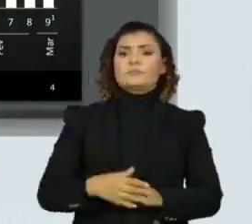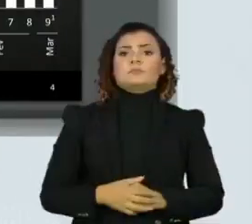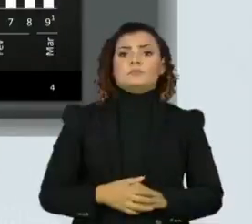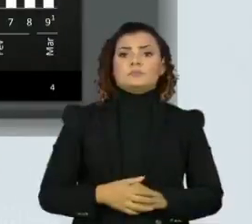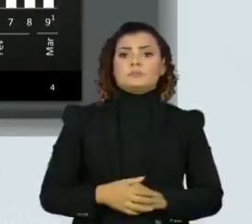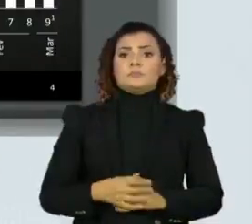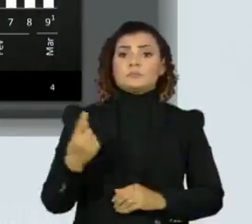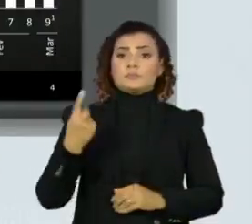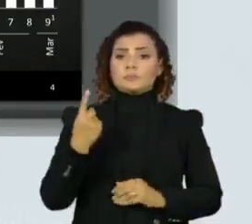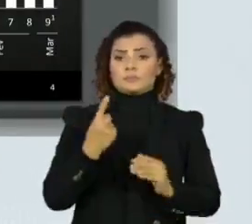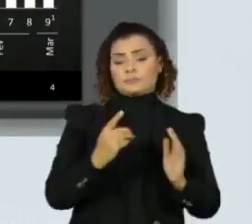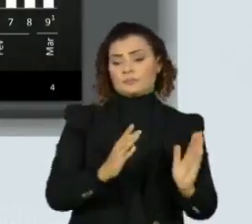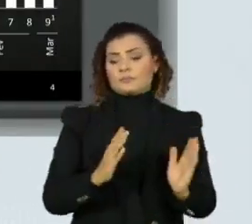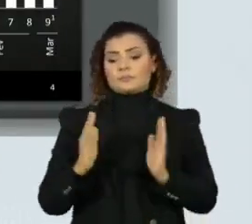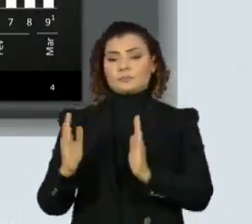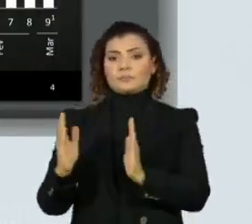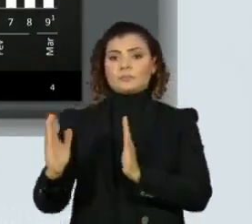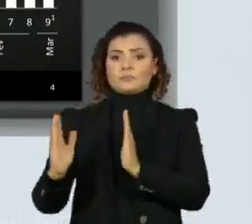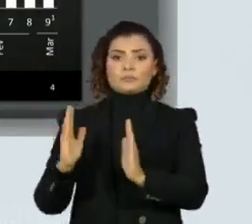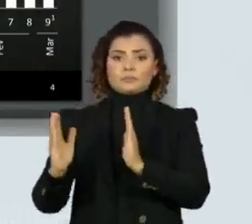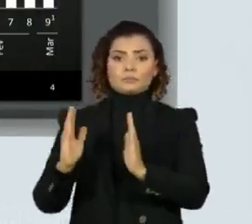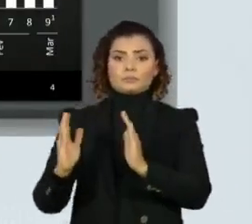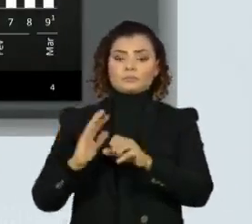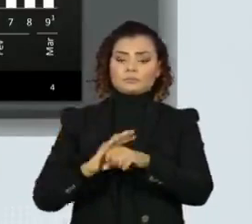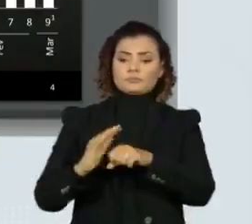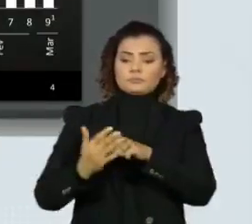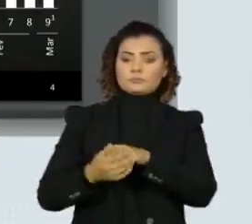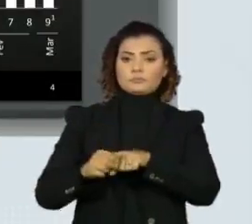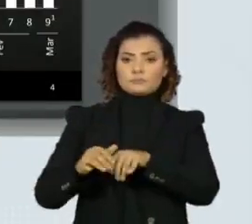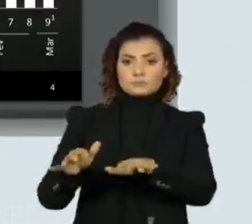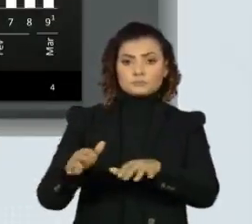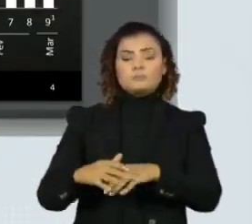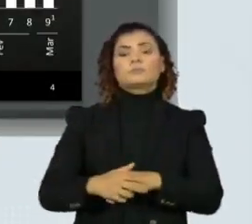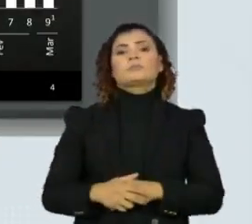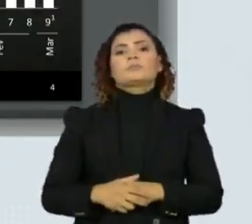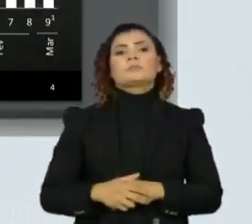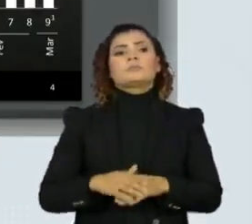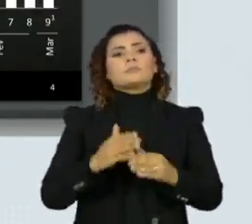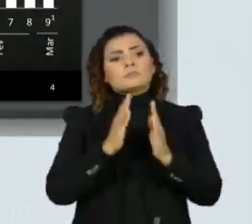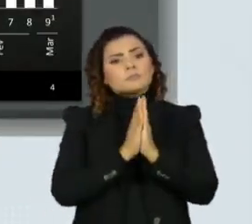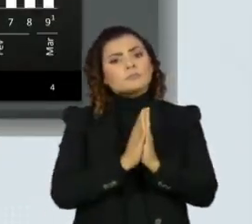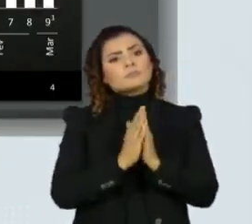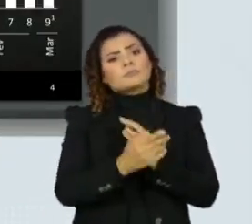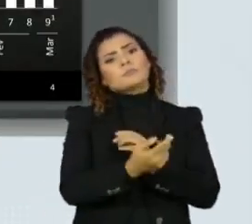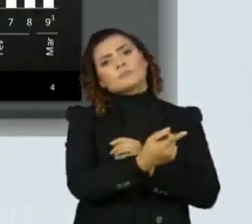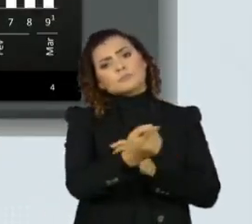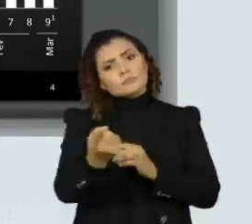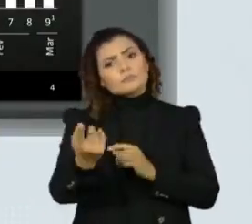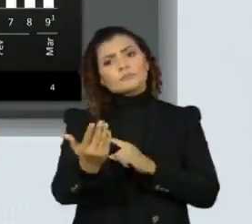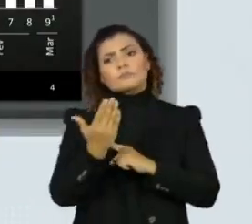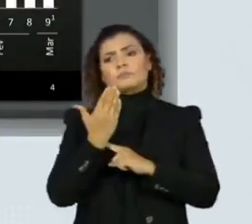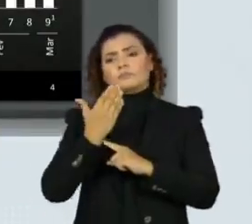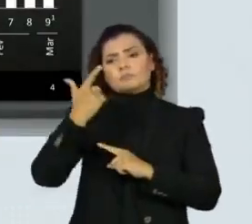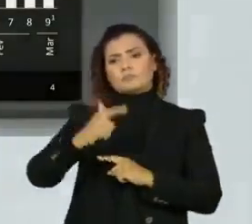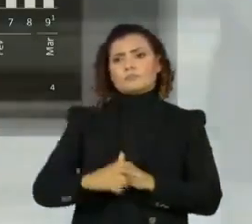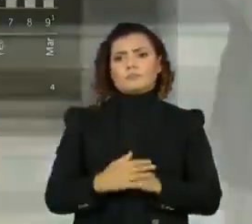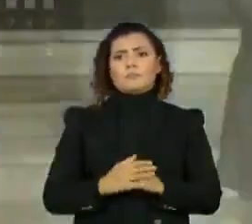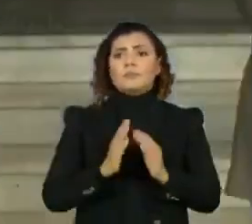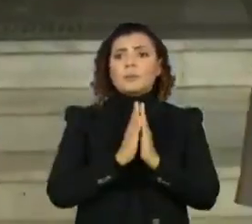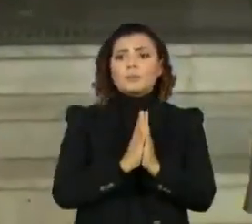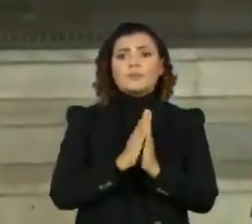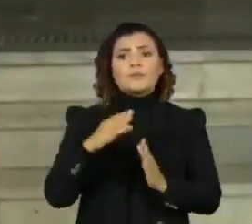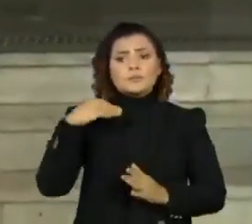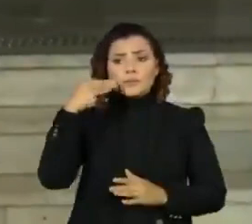naquela primeira fase, na primeira onda do Covid, para que voltem a nos ajudar. Tragam as suas